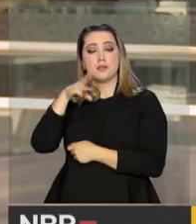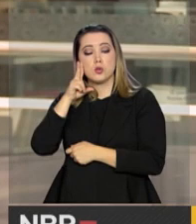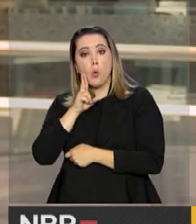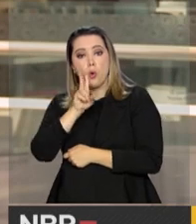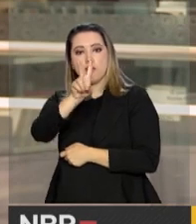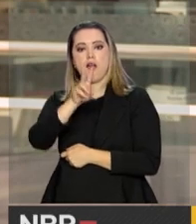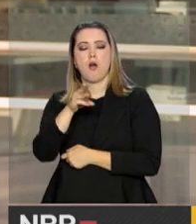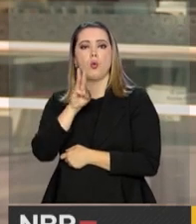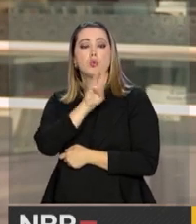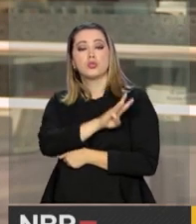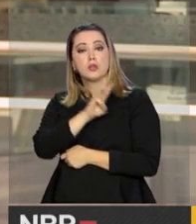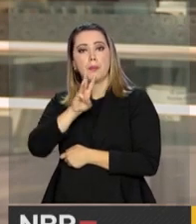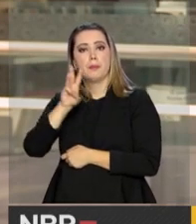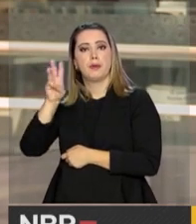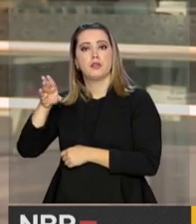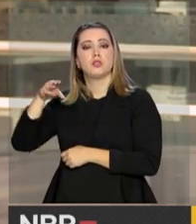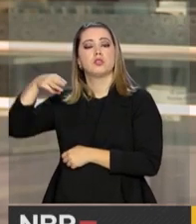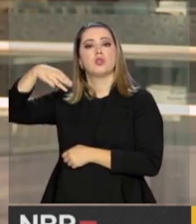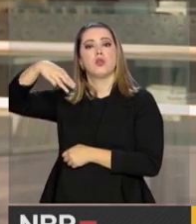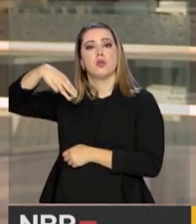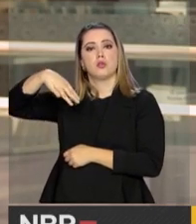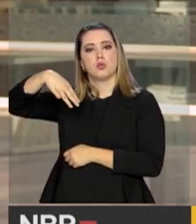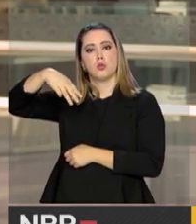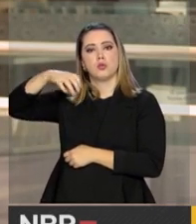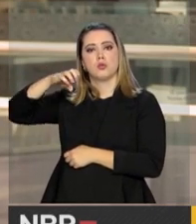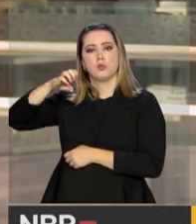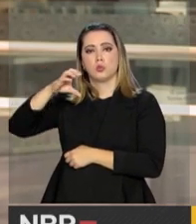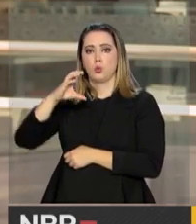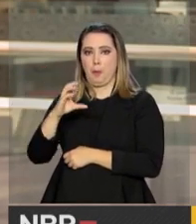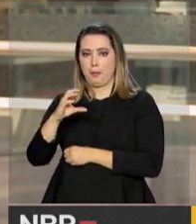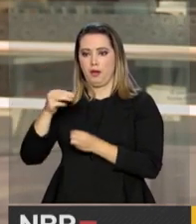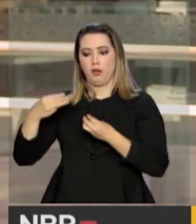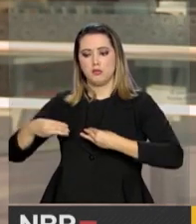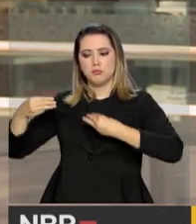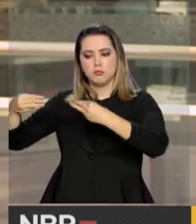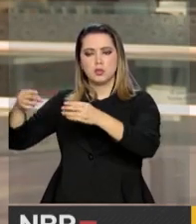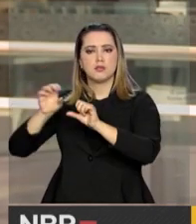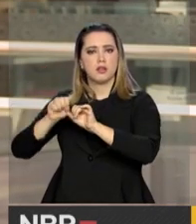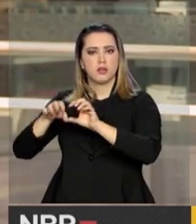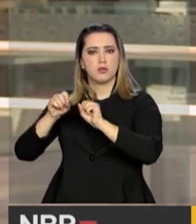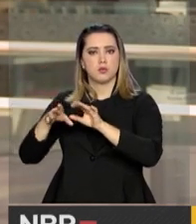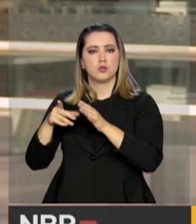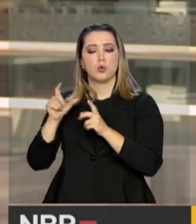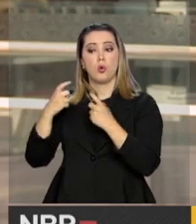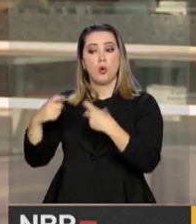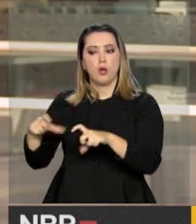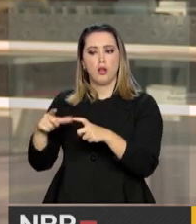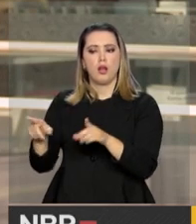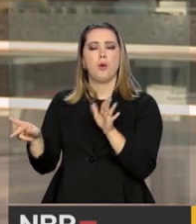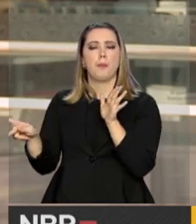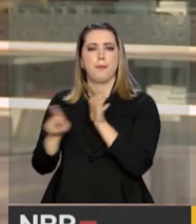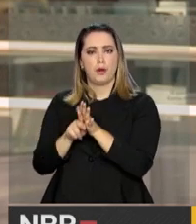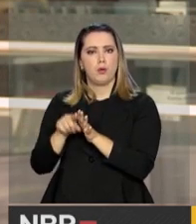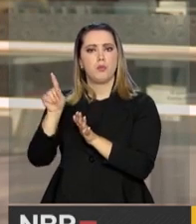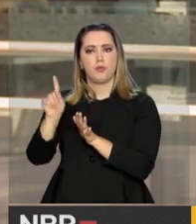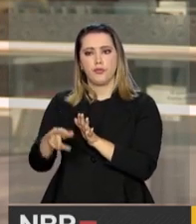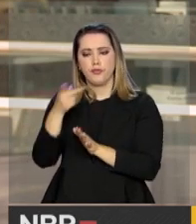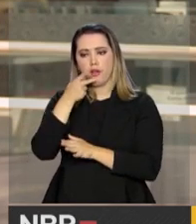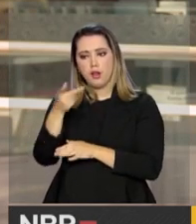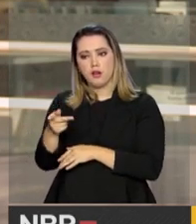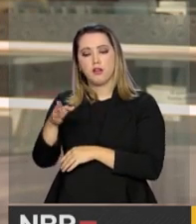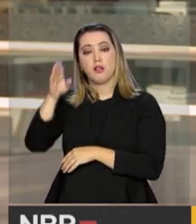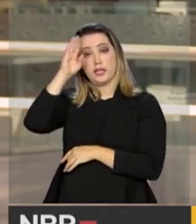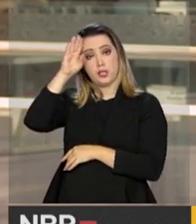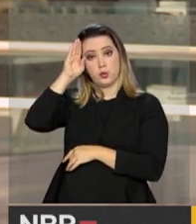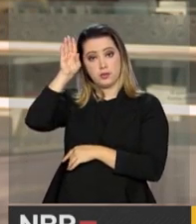credenciamento, primeiro, da instituição que oferta um curso à distância, para saber se essa instituição de ensino superior